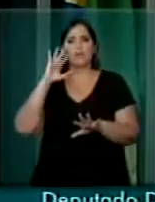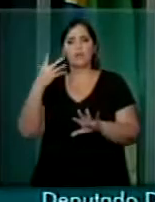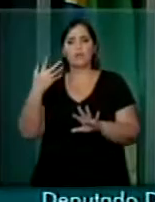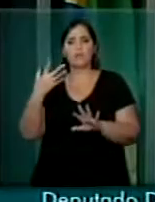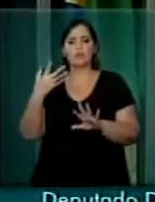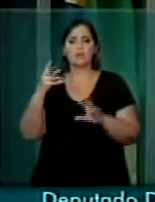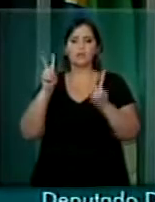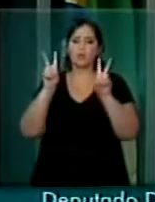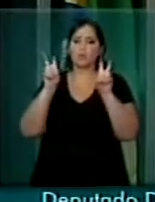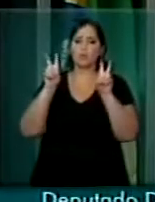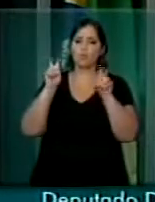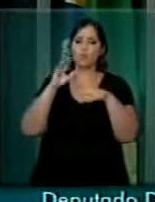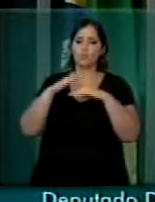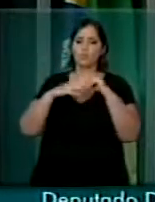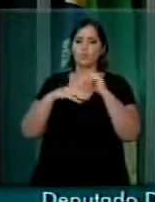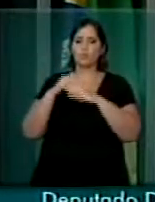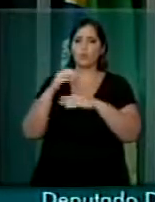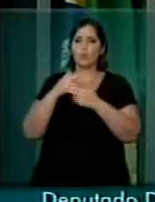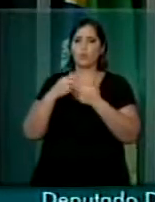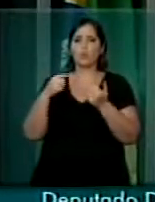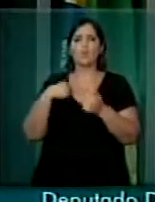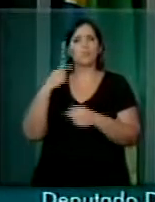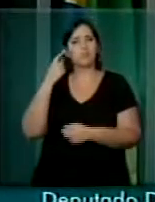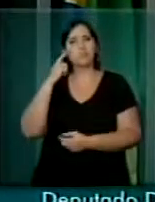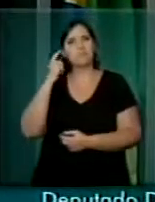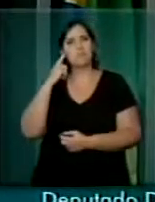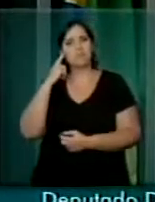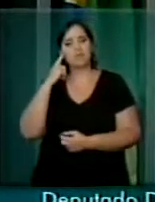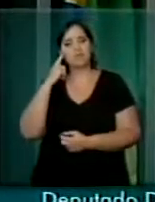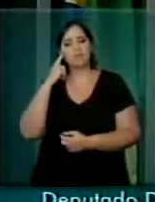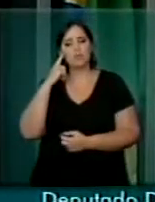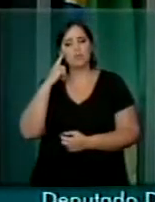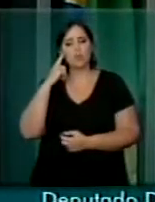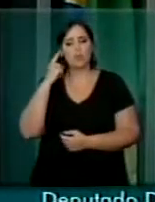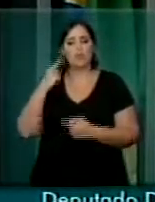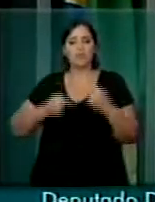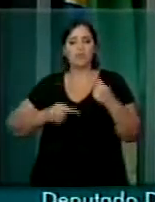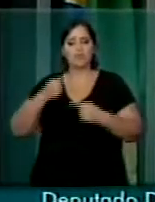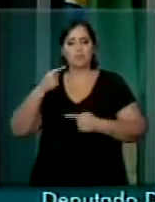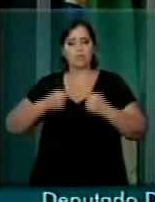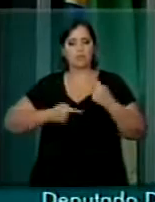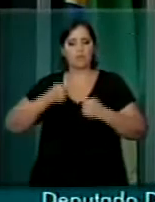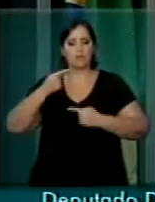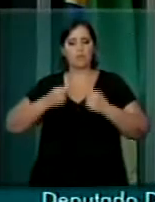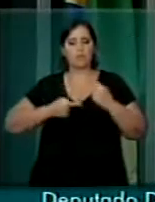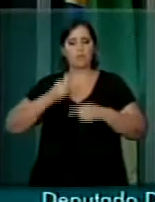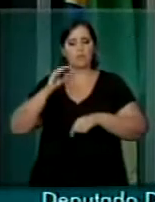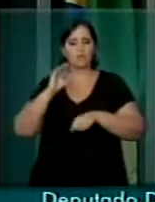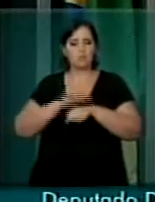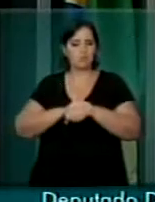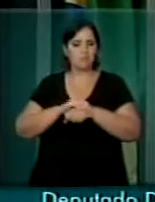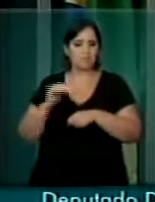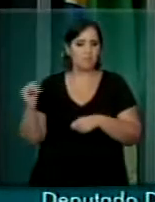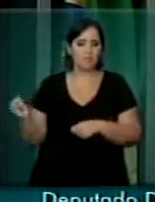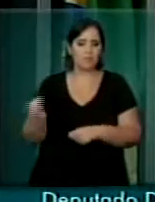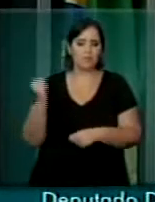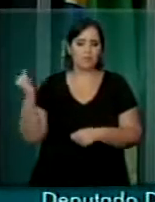a respeito daquilo que considero o debate de maior